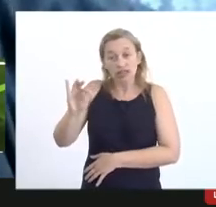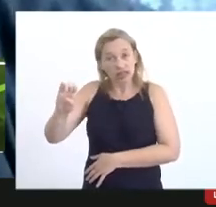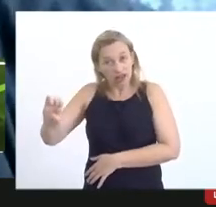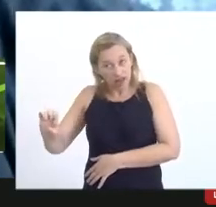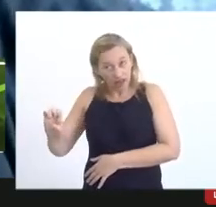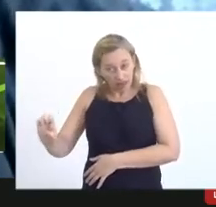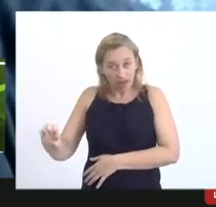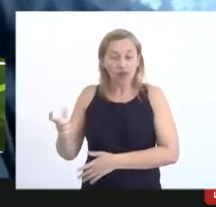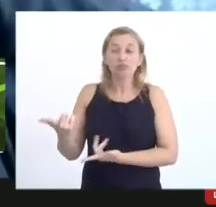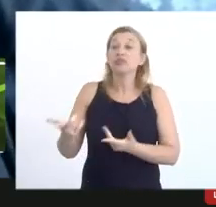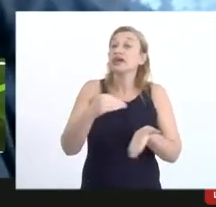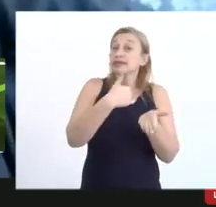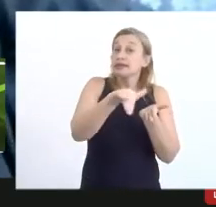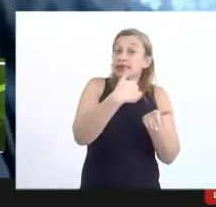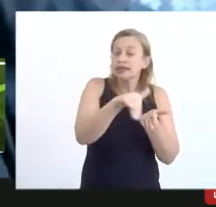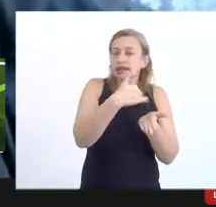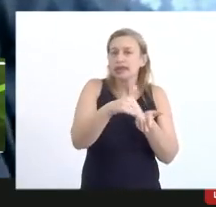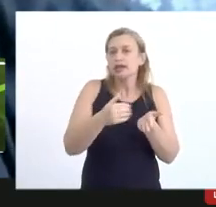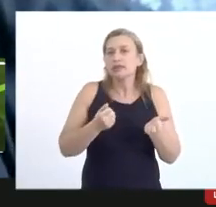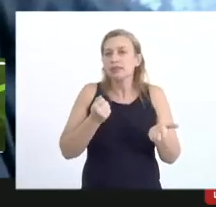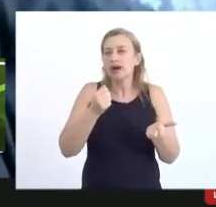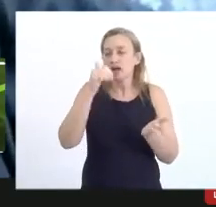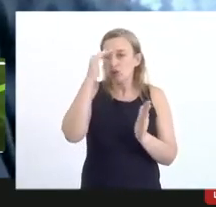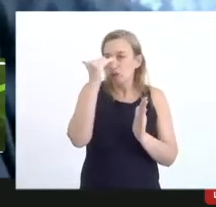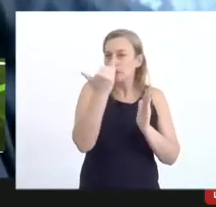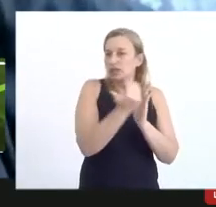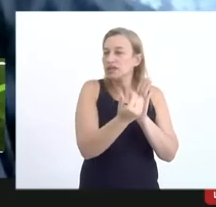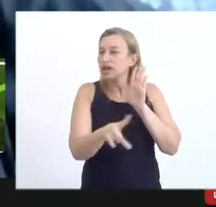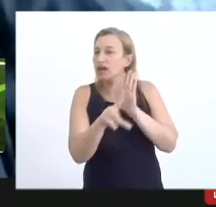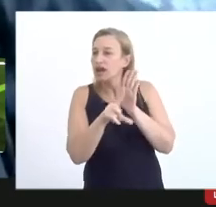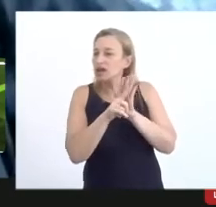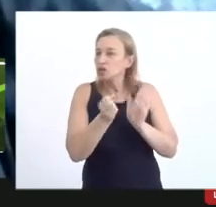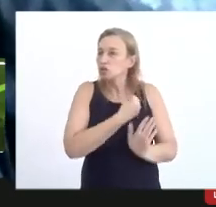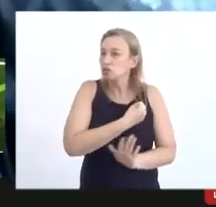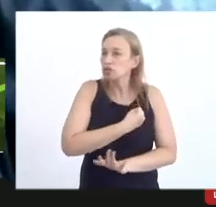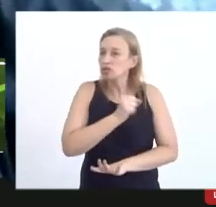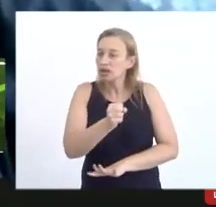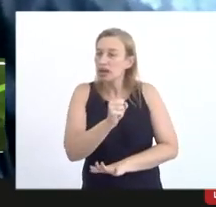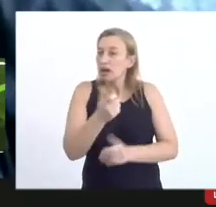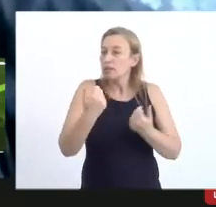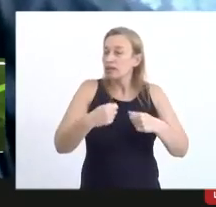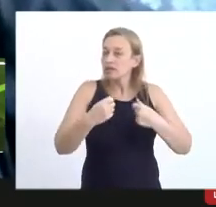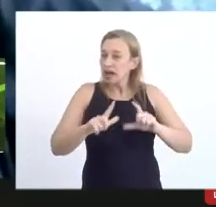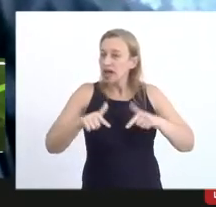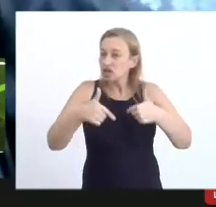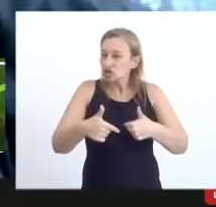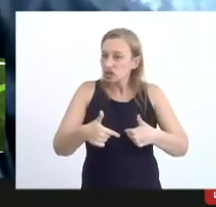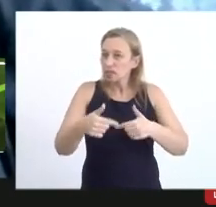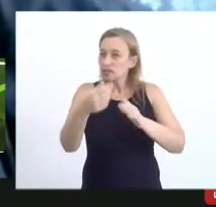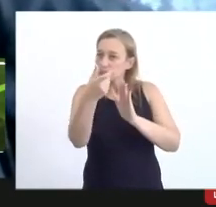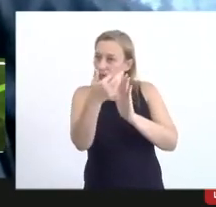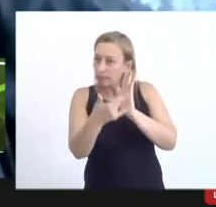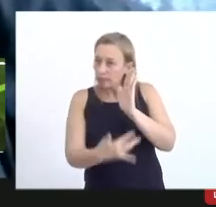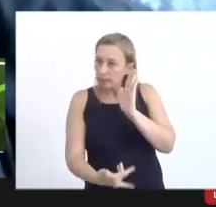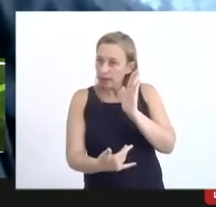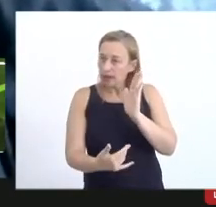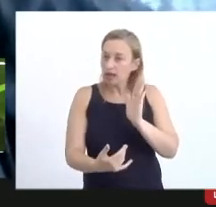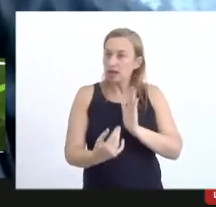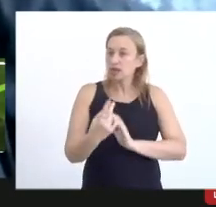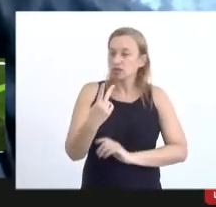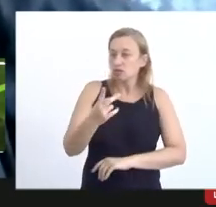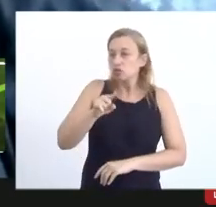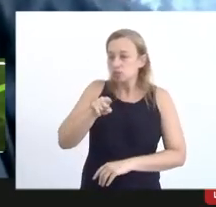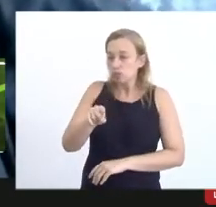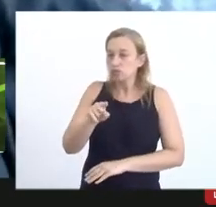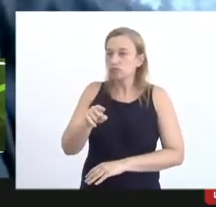a secretaria para cumprir o disposto na lei número tal procederá da seguinte maneira dois pontos plá tal